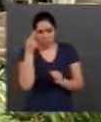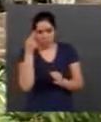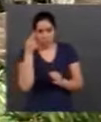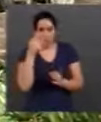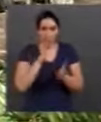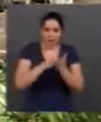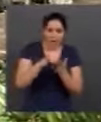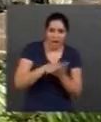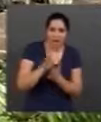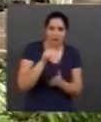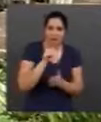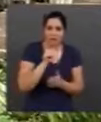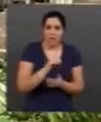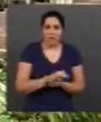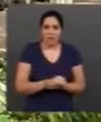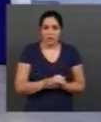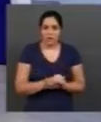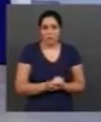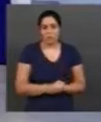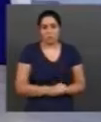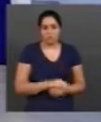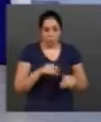fica inundando, assim, o chão.